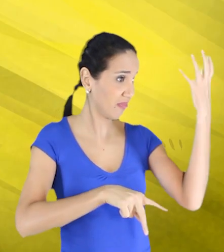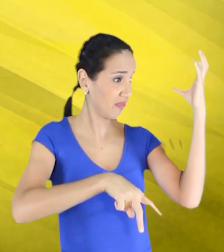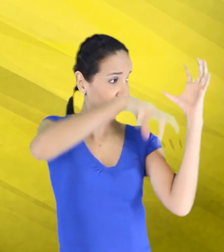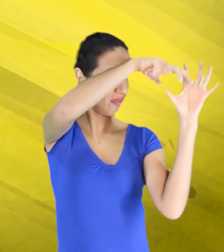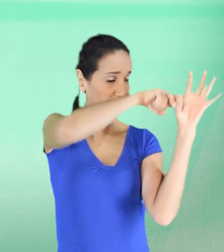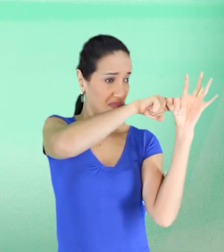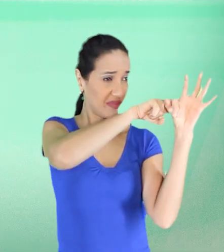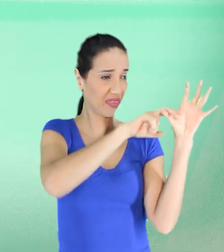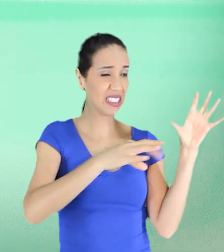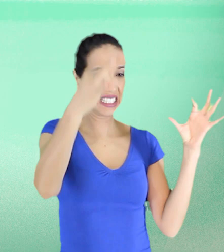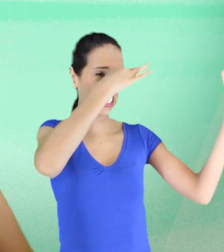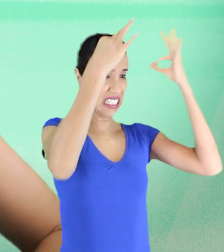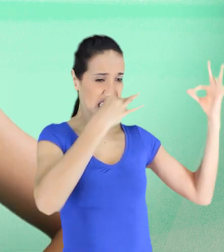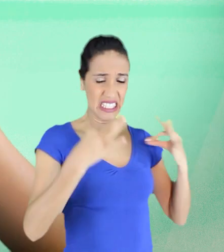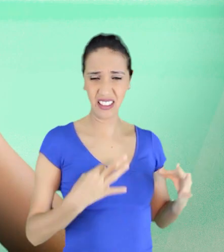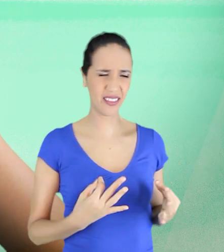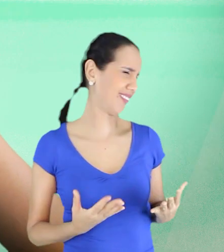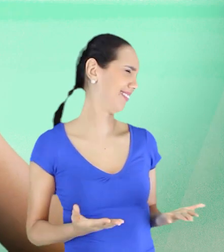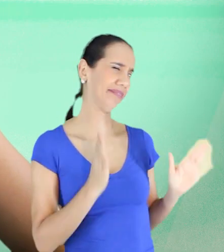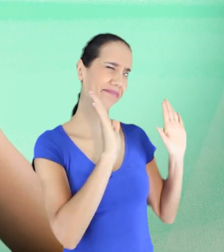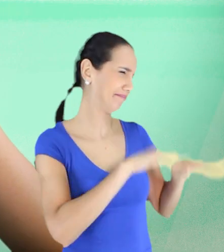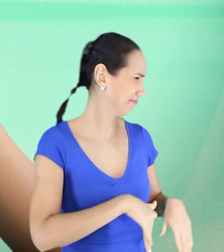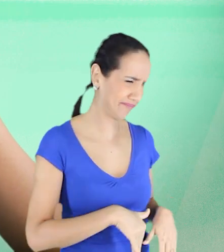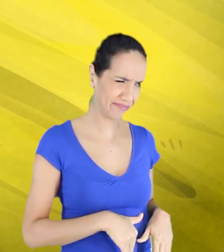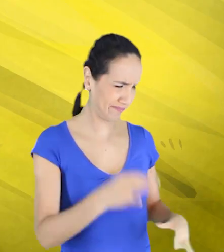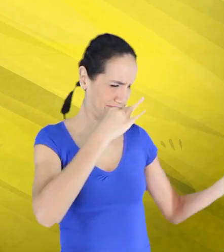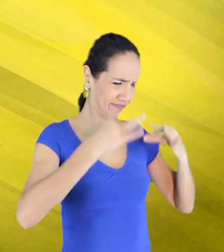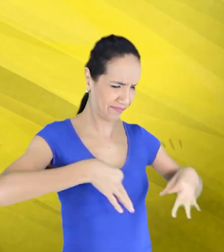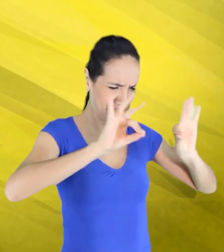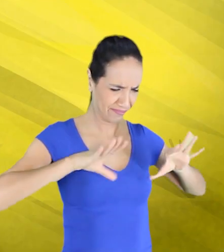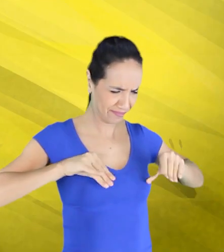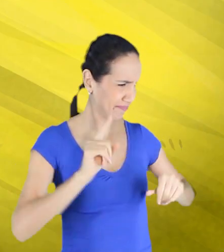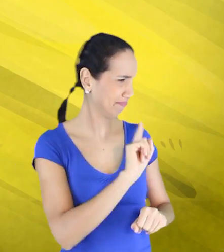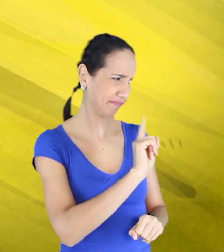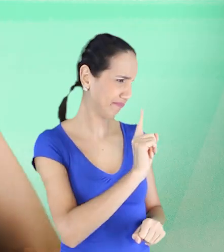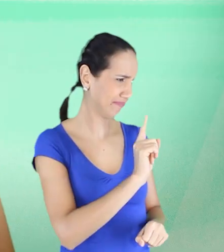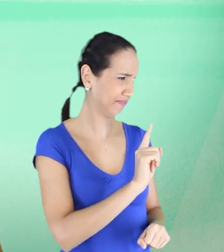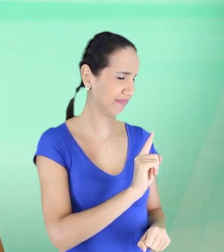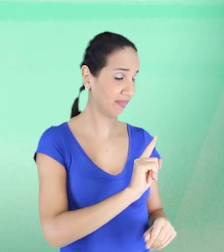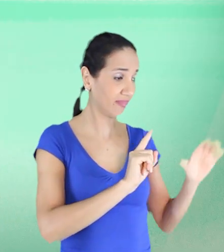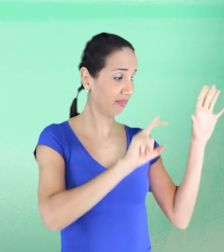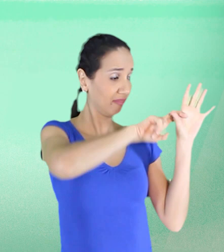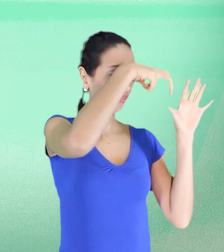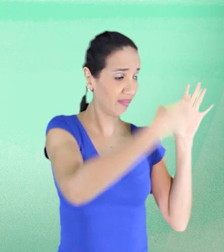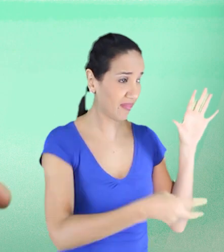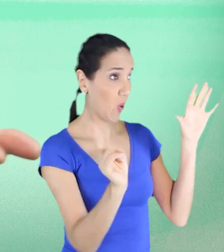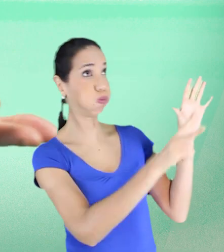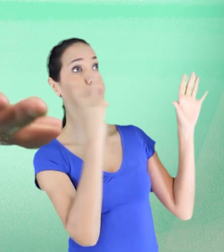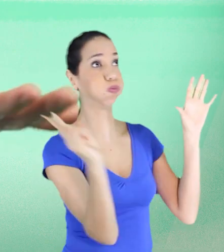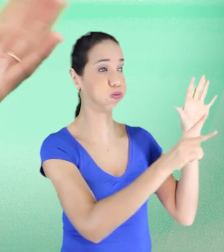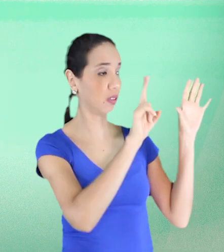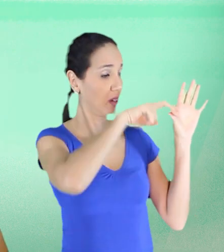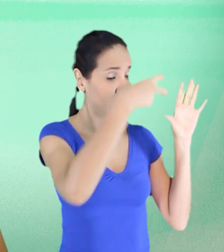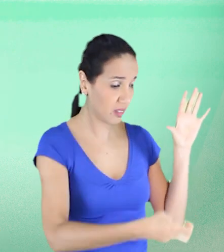para me ferrotuar? Boba! Vez para um ferrapano! E se eu caio com o vento? Grande coisa! Boneca de